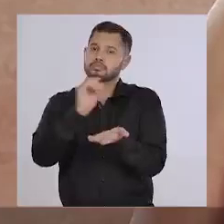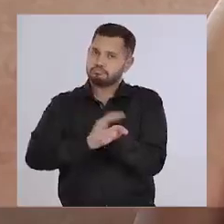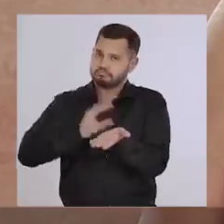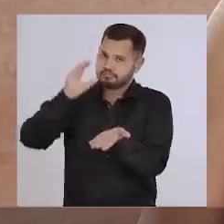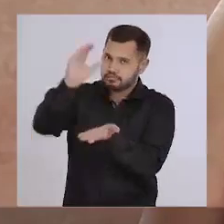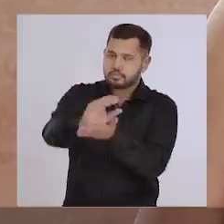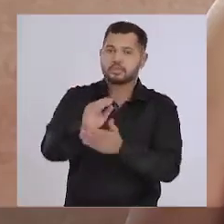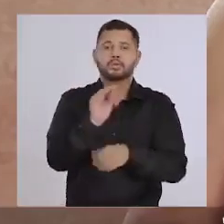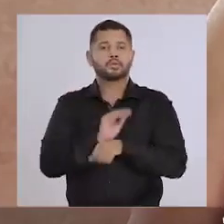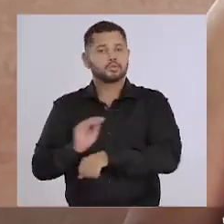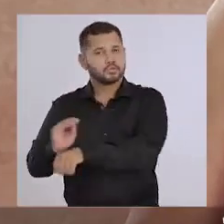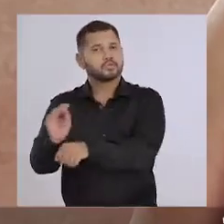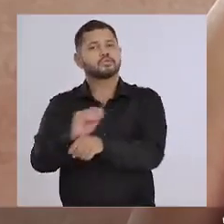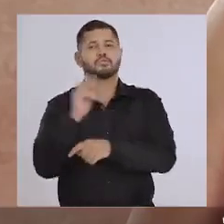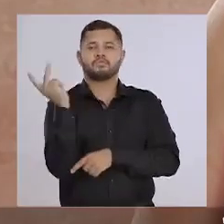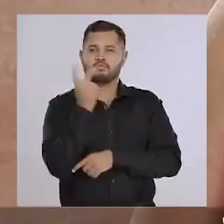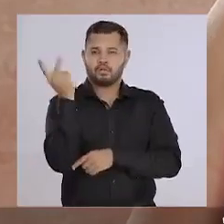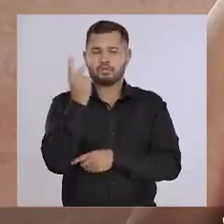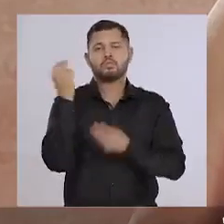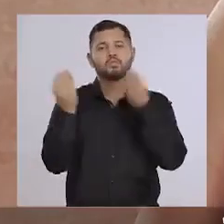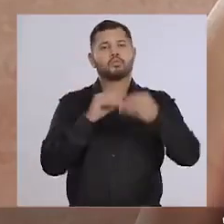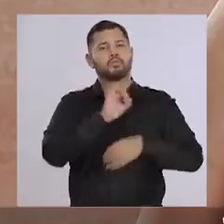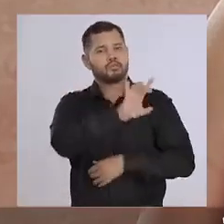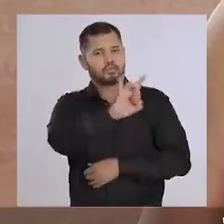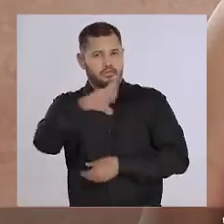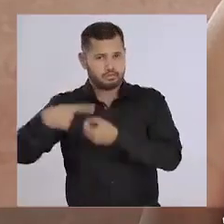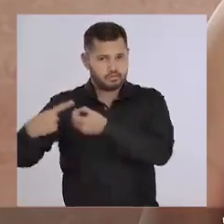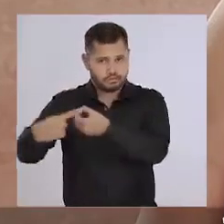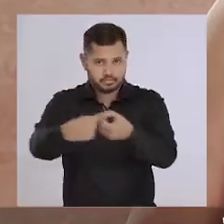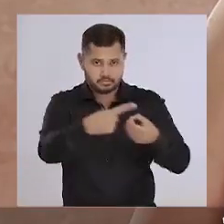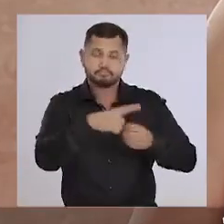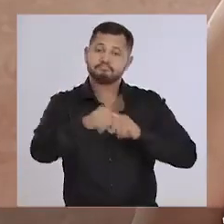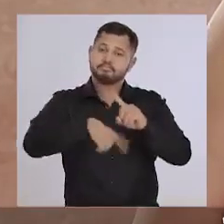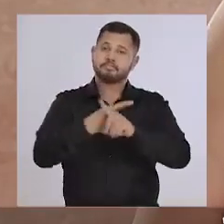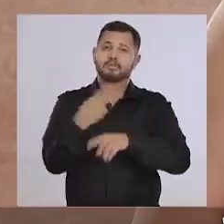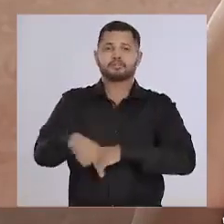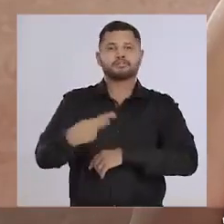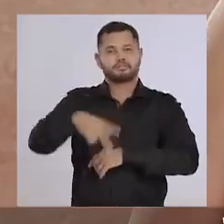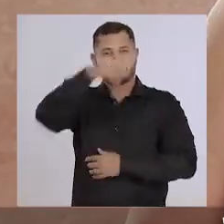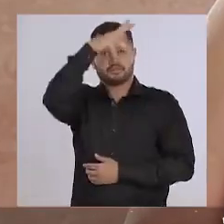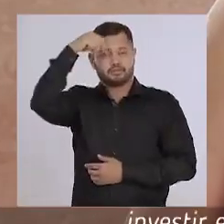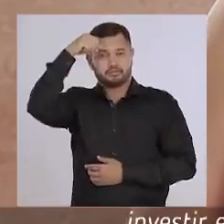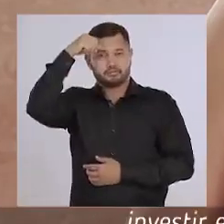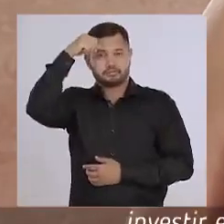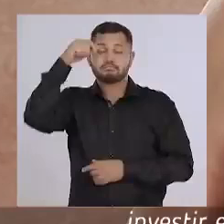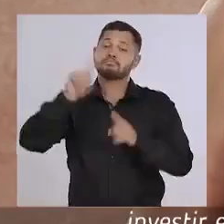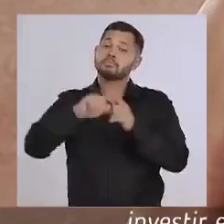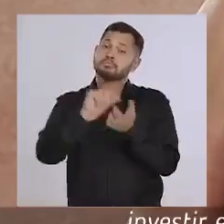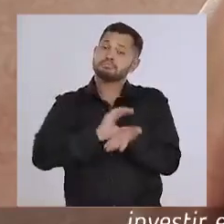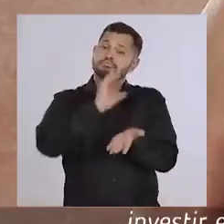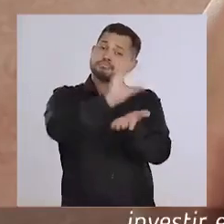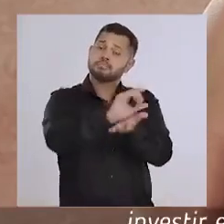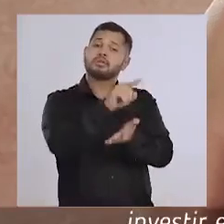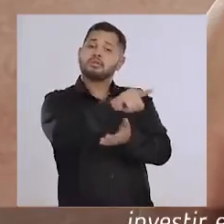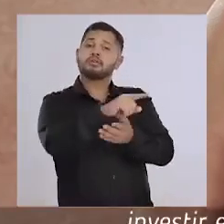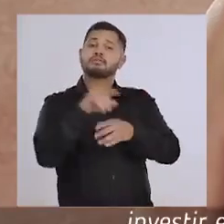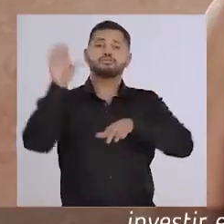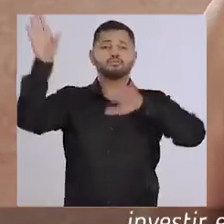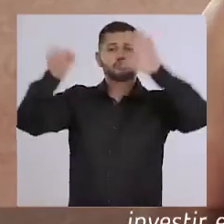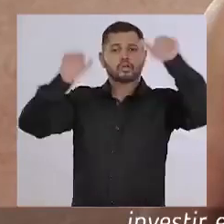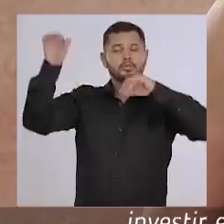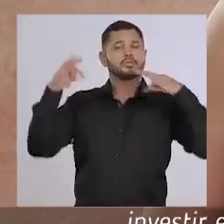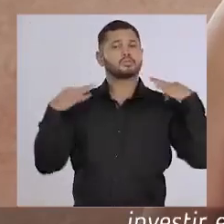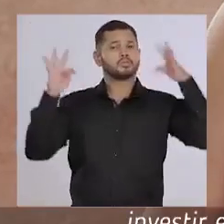investir, cuidar, valorizar o potencial de cada município e da nossa capital. Investir em eventos que tragam